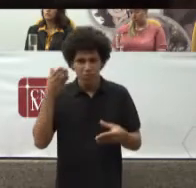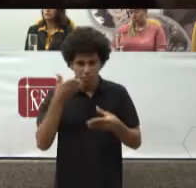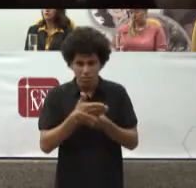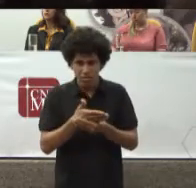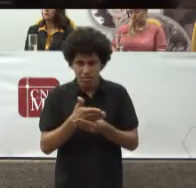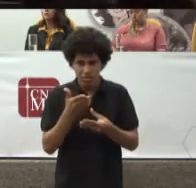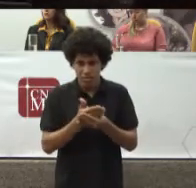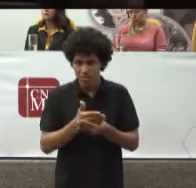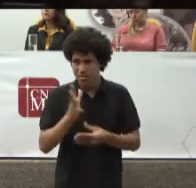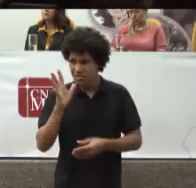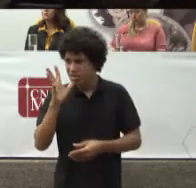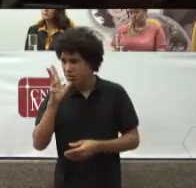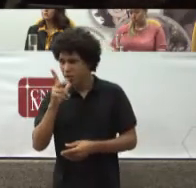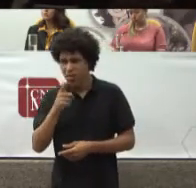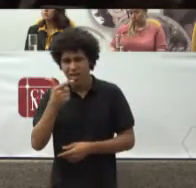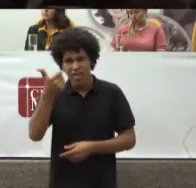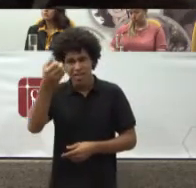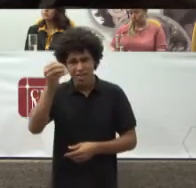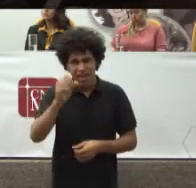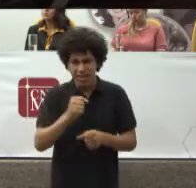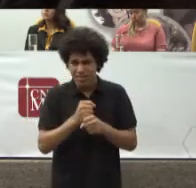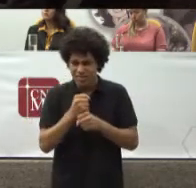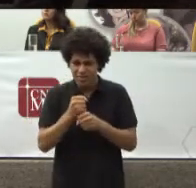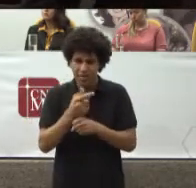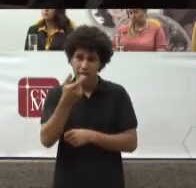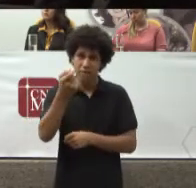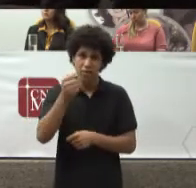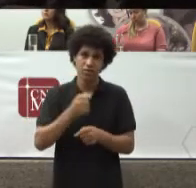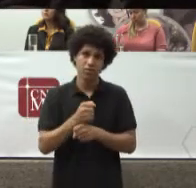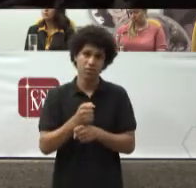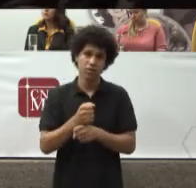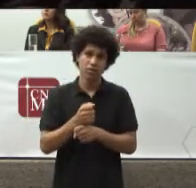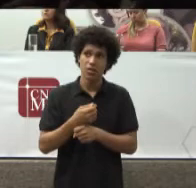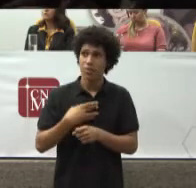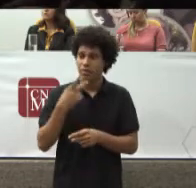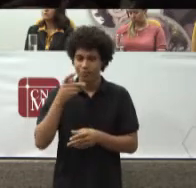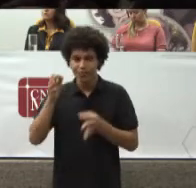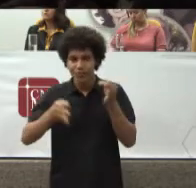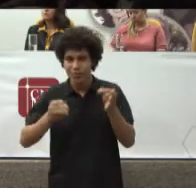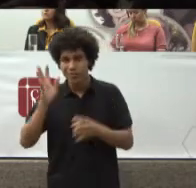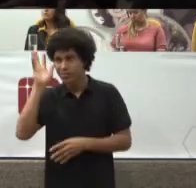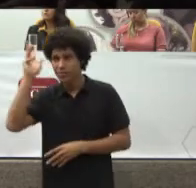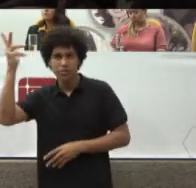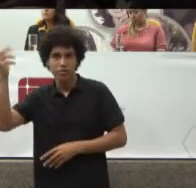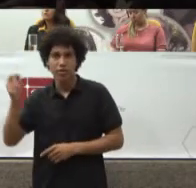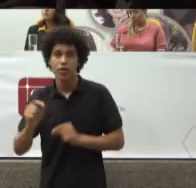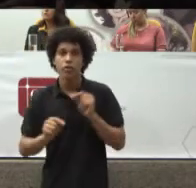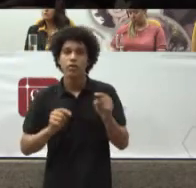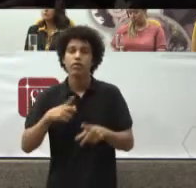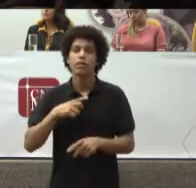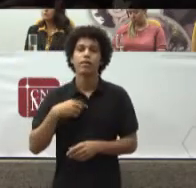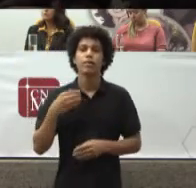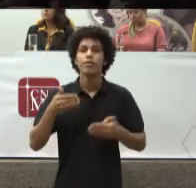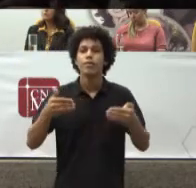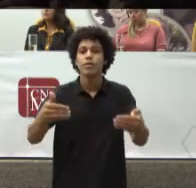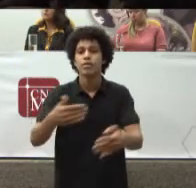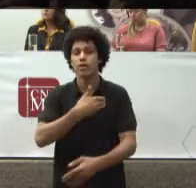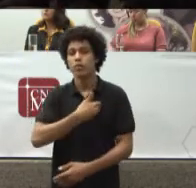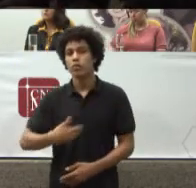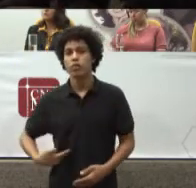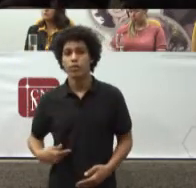Anos Para julgamento De mérito Qual tem sido Então a atuação Do Ministério Para a